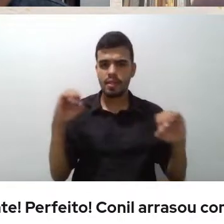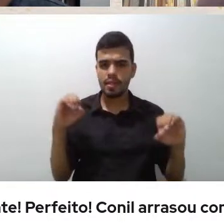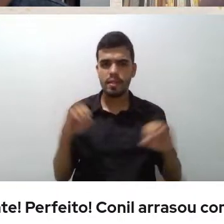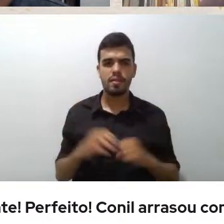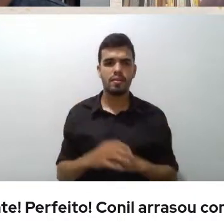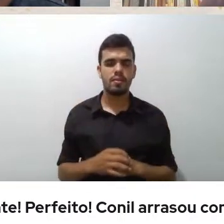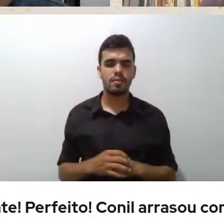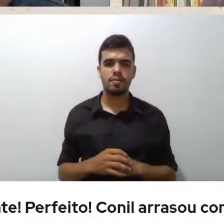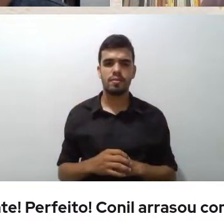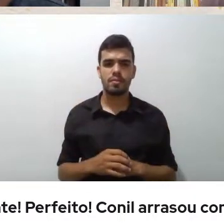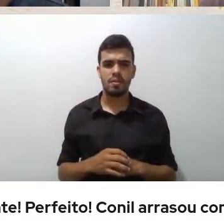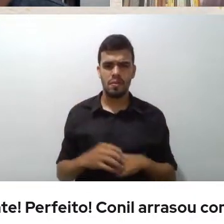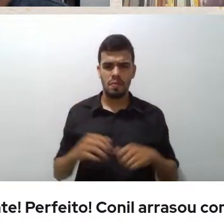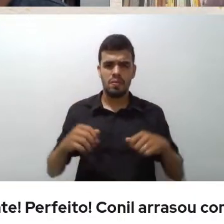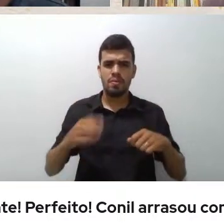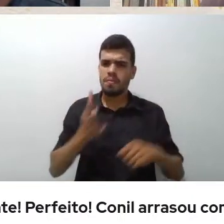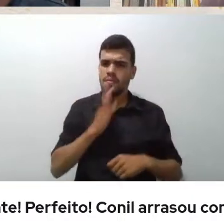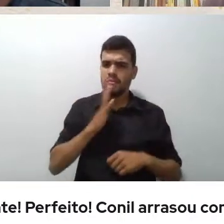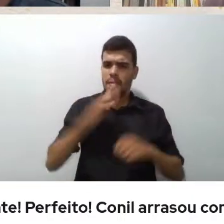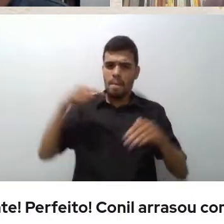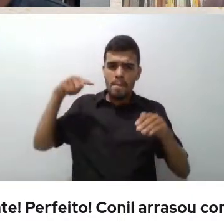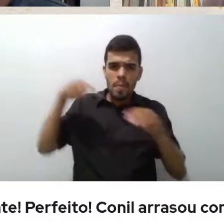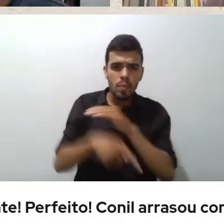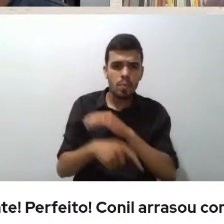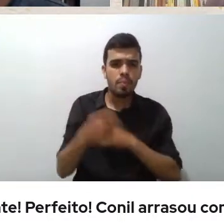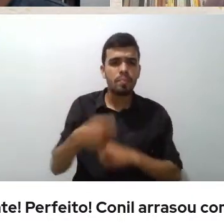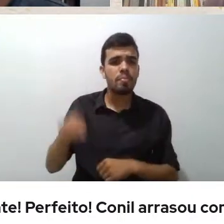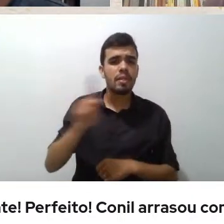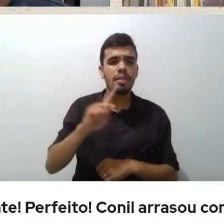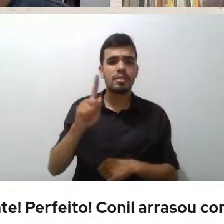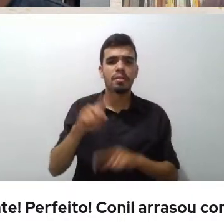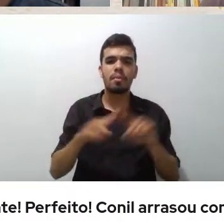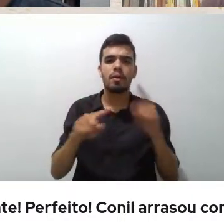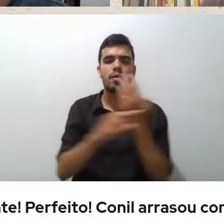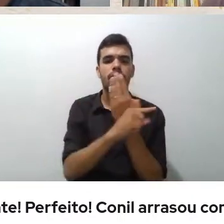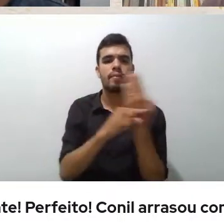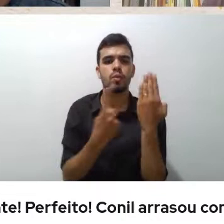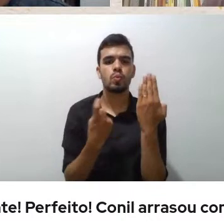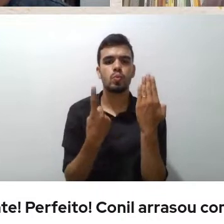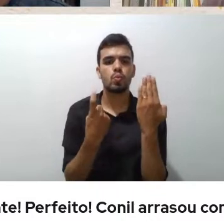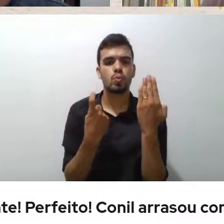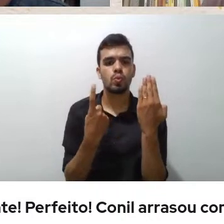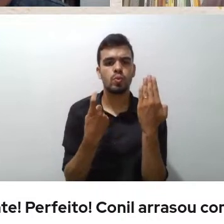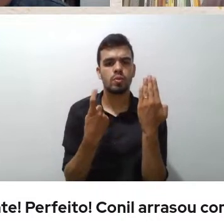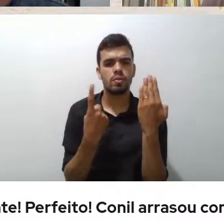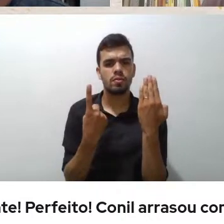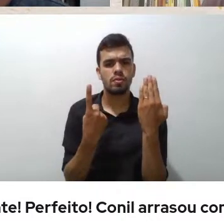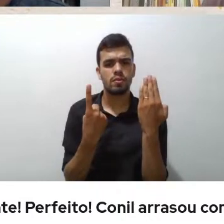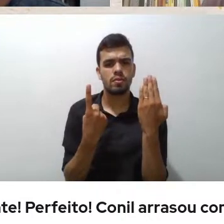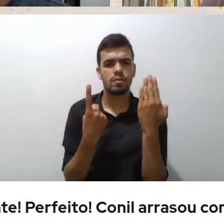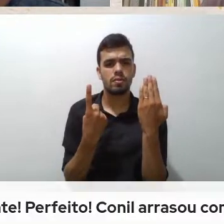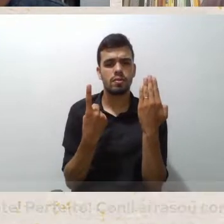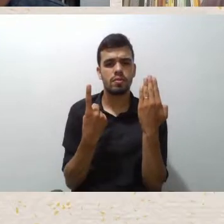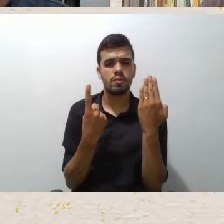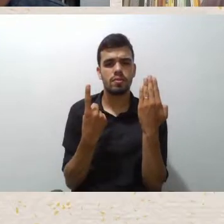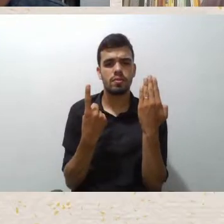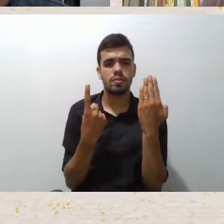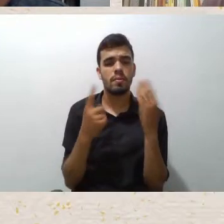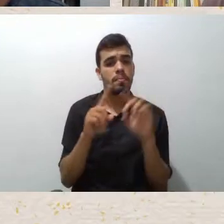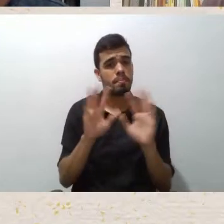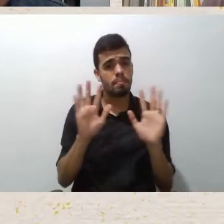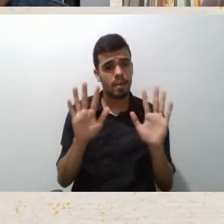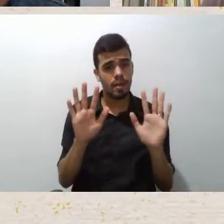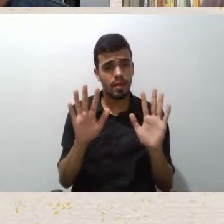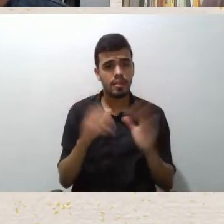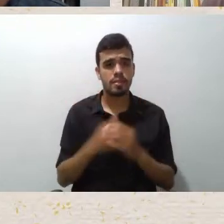Mas tu tem que saber Que só existe hoje O Itamar Vieira Júnior Só existe ele hoje Porque ele foi formado A partir